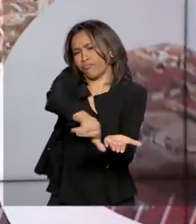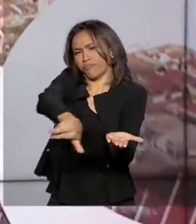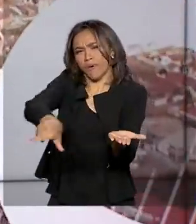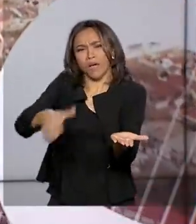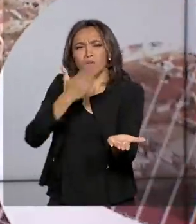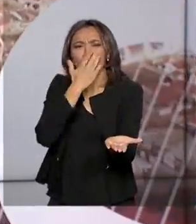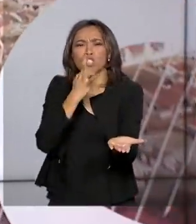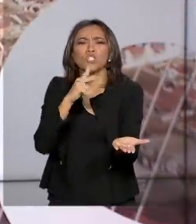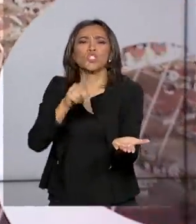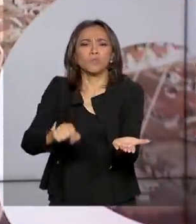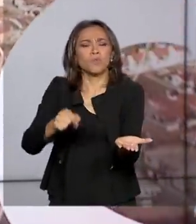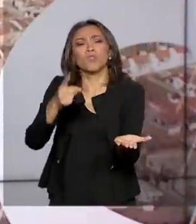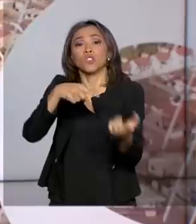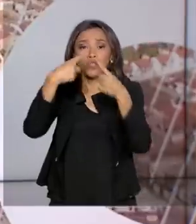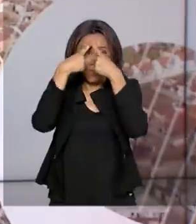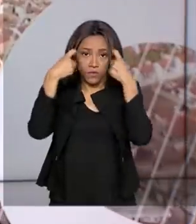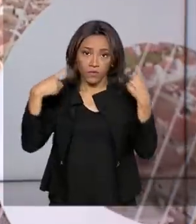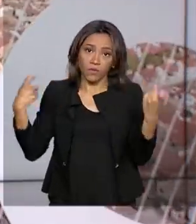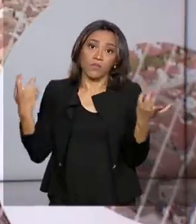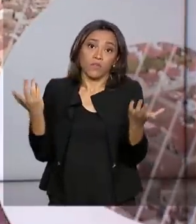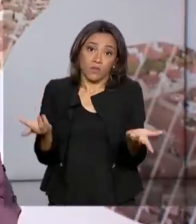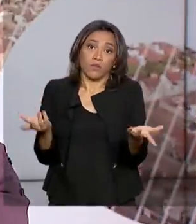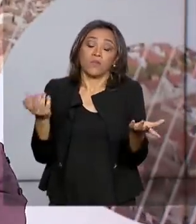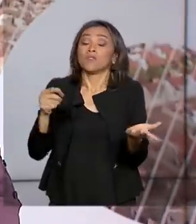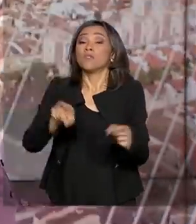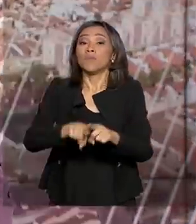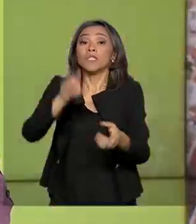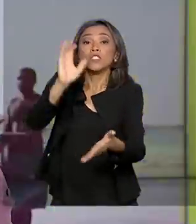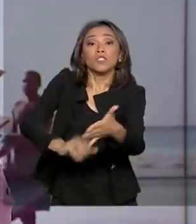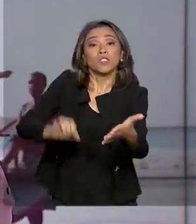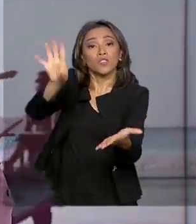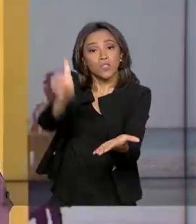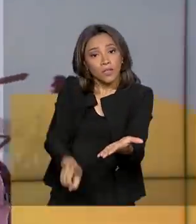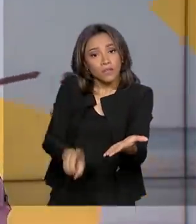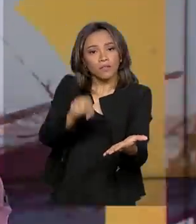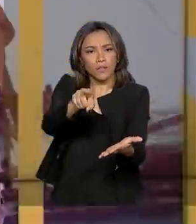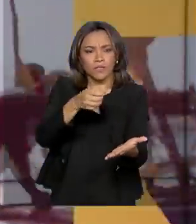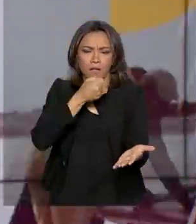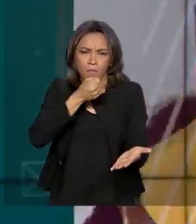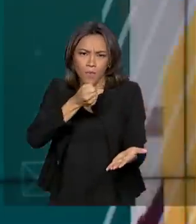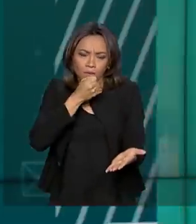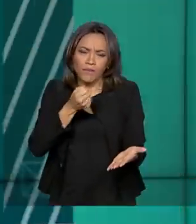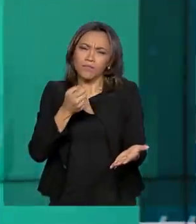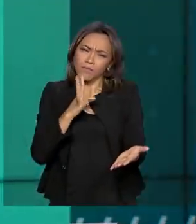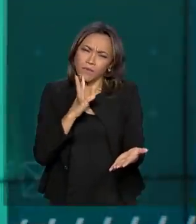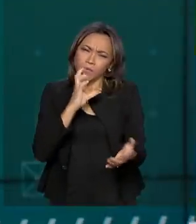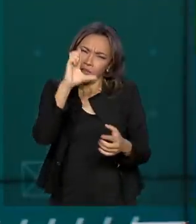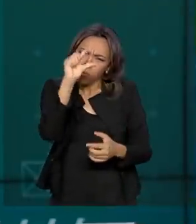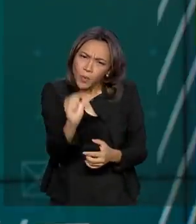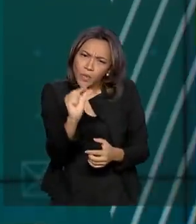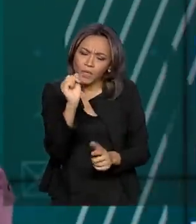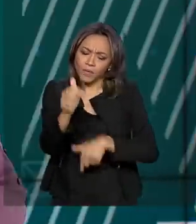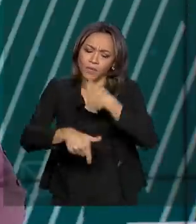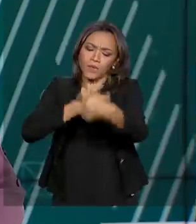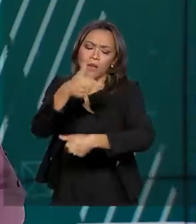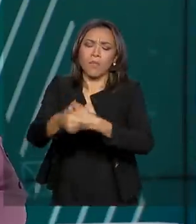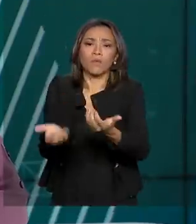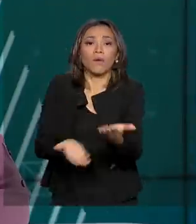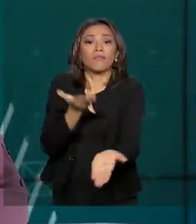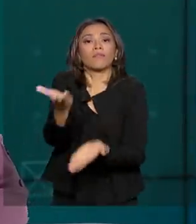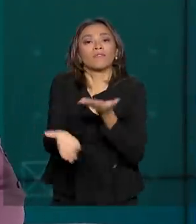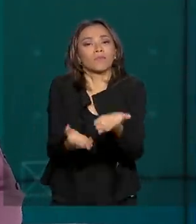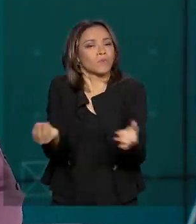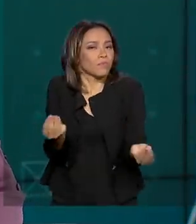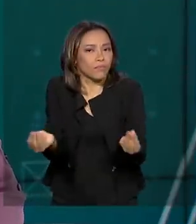tipos de violações de direitos. Na reportagem de Márcia Fernandes, você vai conhecer um pouquinho sobre o trabalho de atendimento à